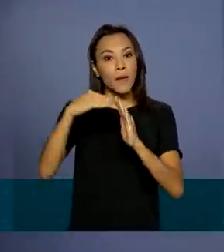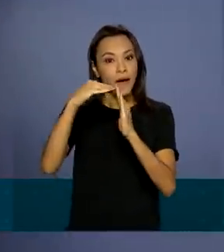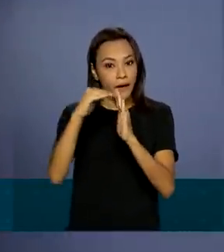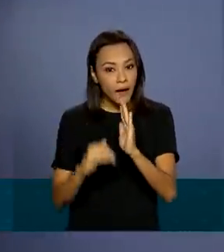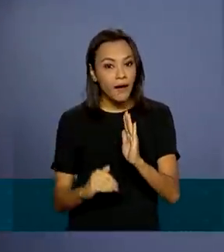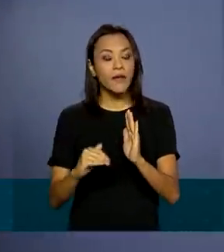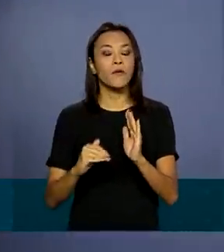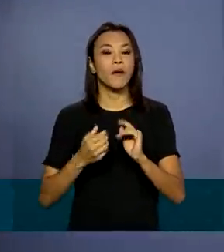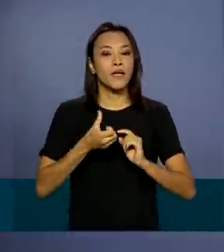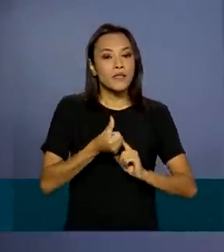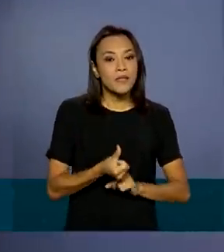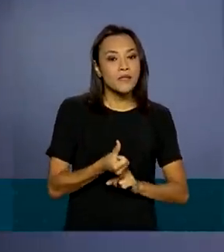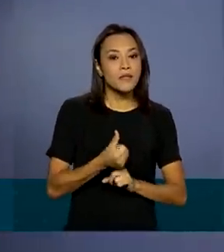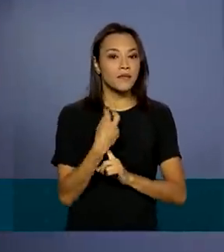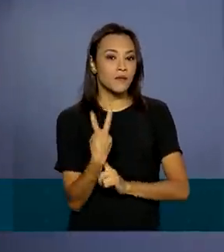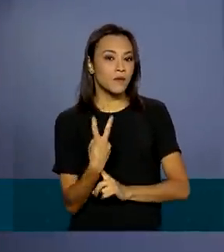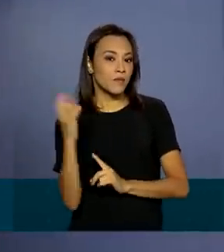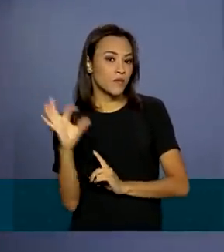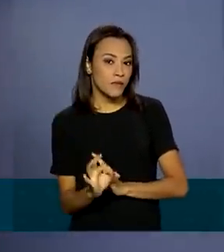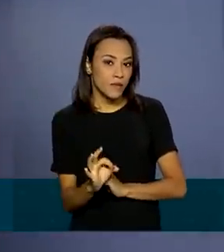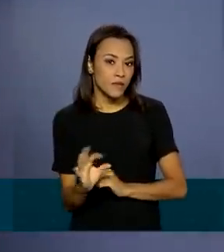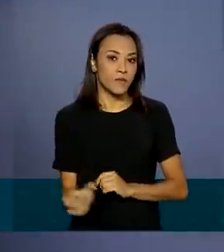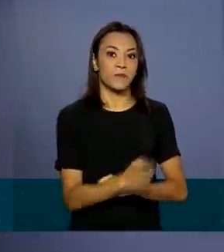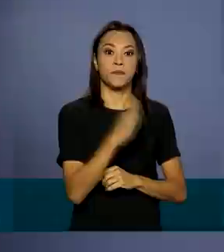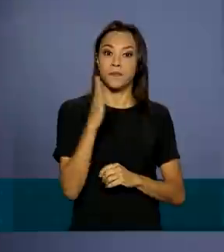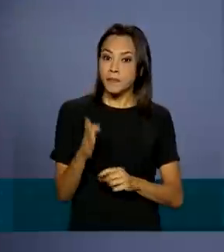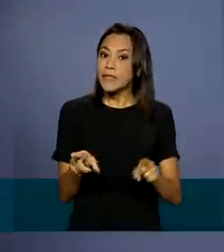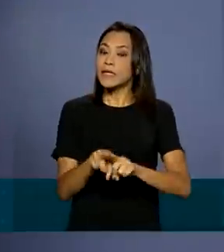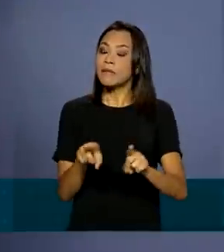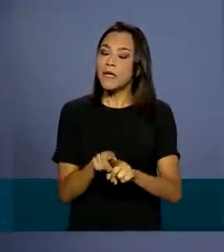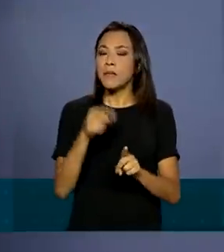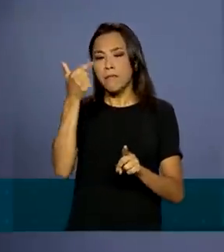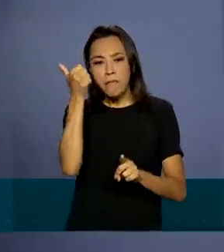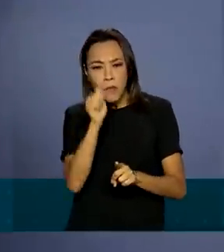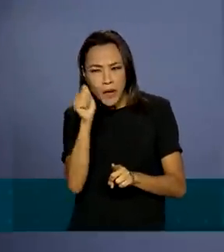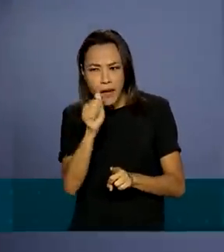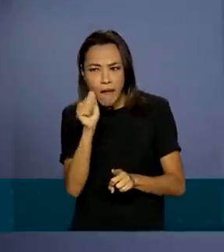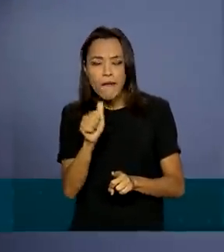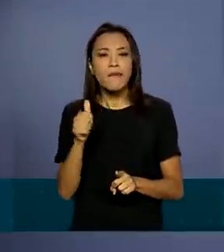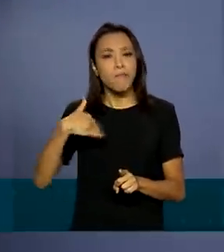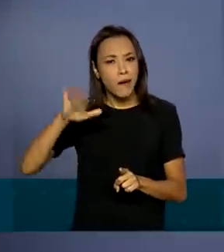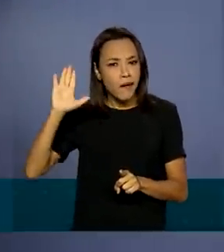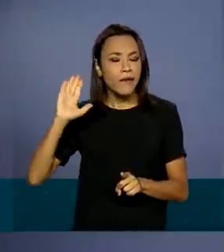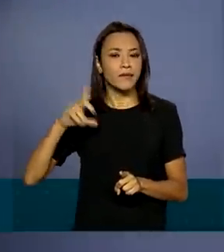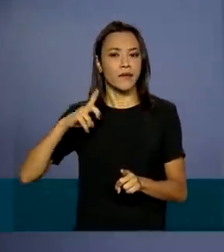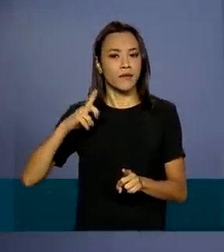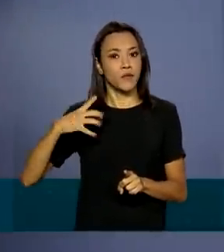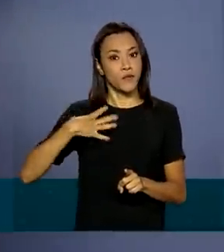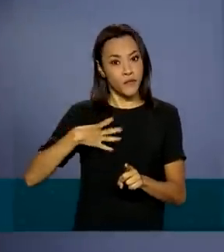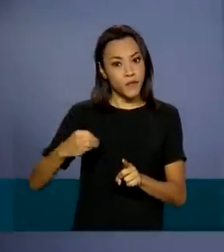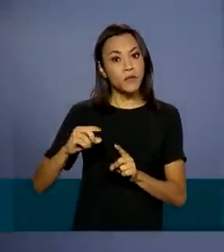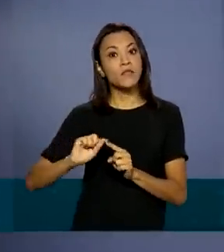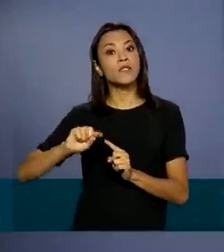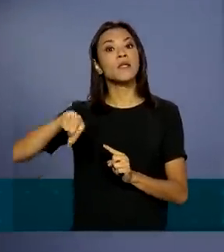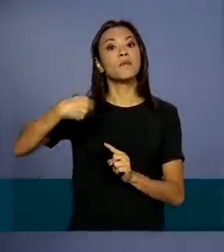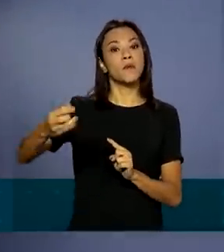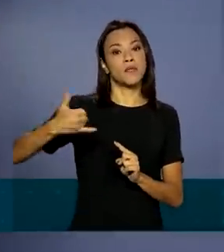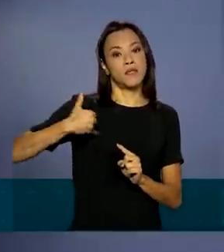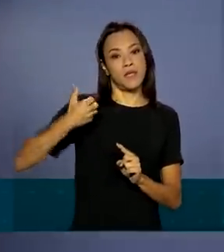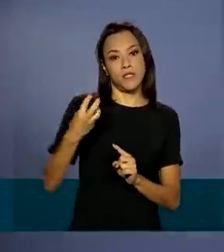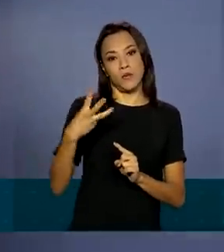62%. Por outro lado, mais mulheres estão tendo filhos depois dos 30 anos.